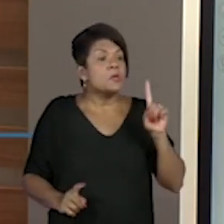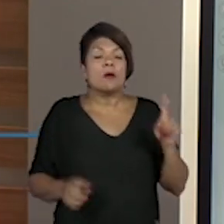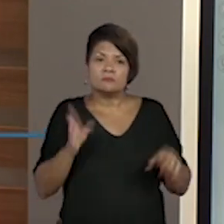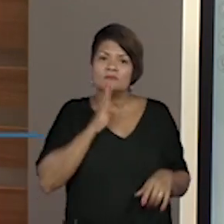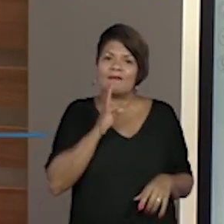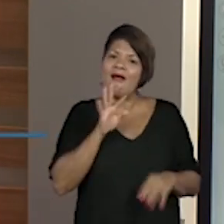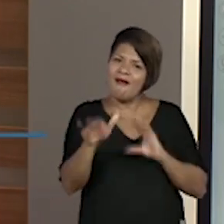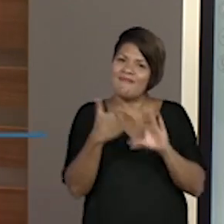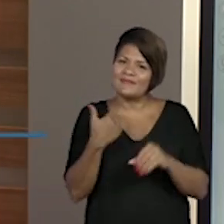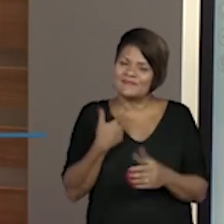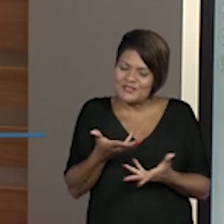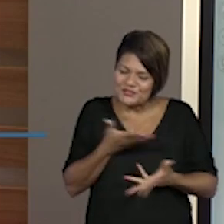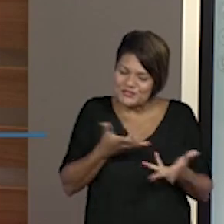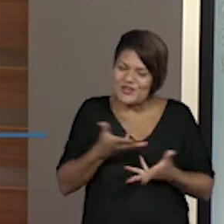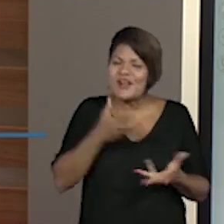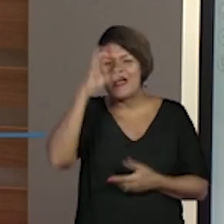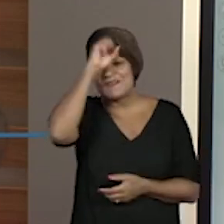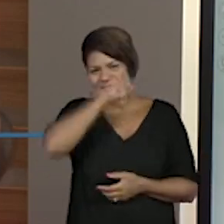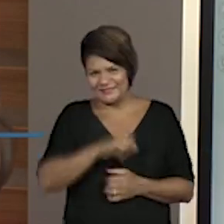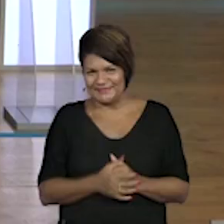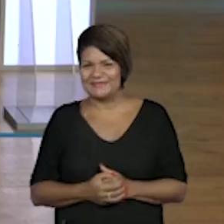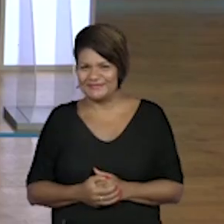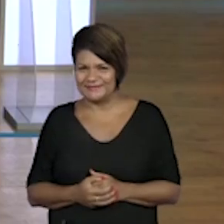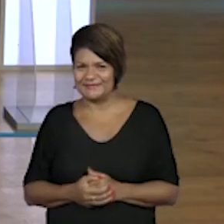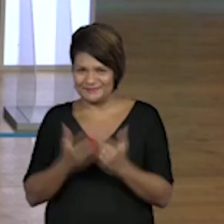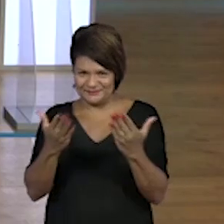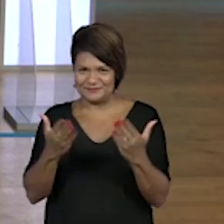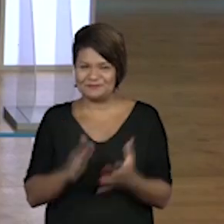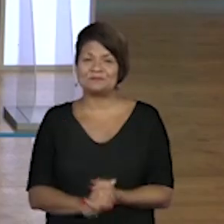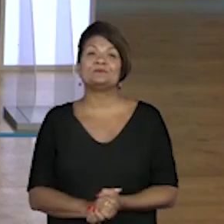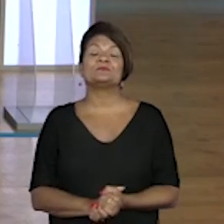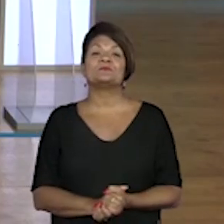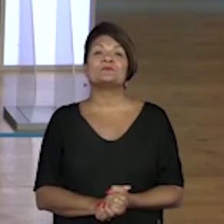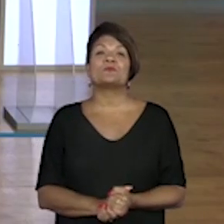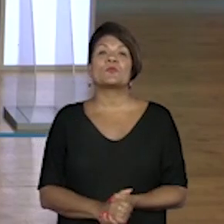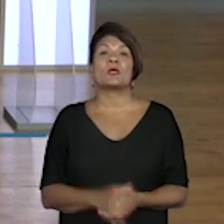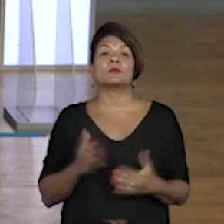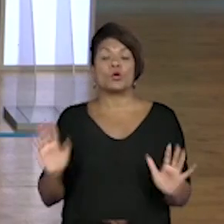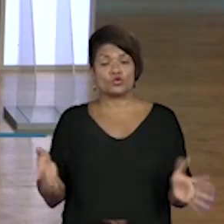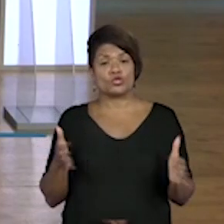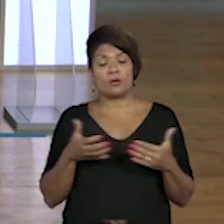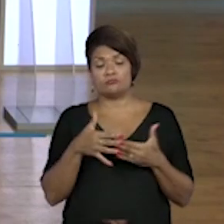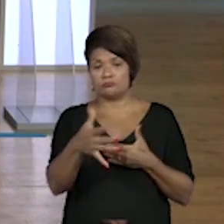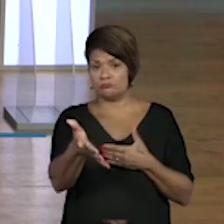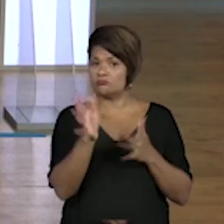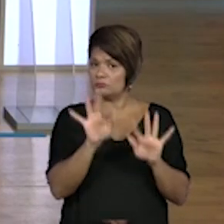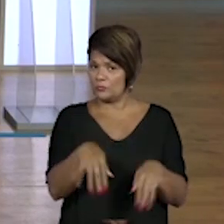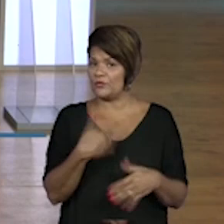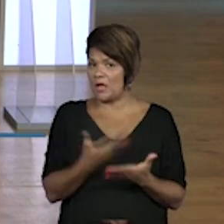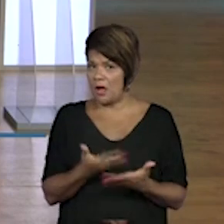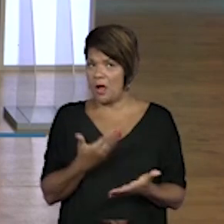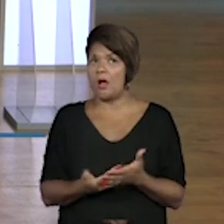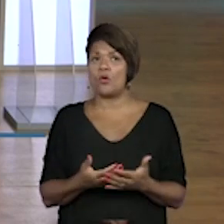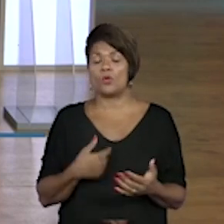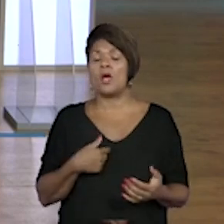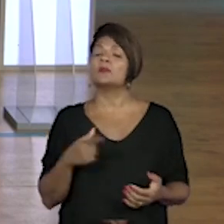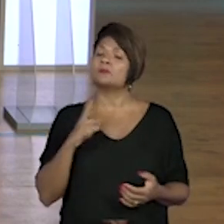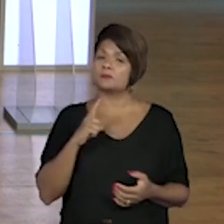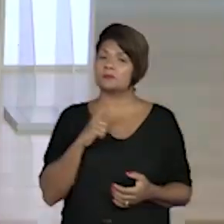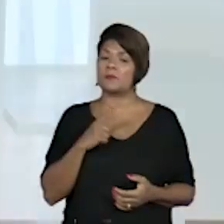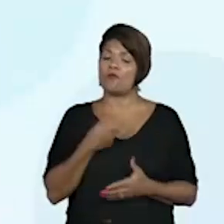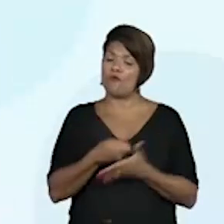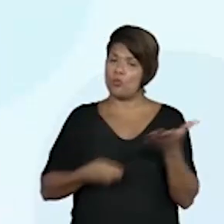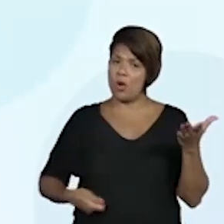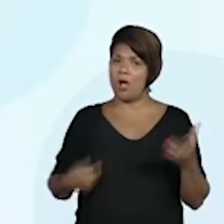oportunidade de conhecer e aprender com vocês. E aí, está chegando ao fim a nossa aula, né? Fica o formulário de avaliação